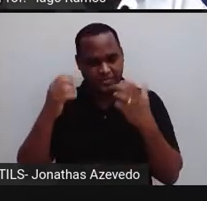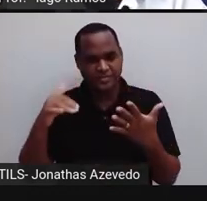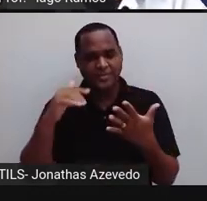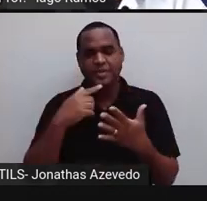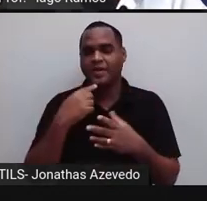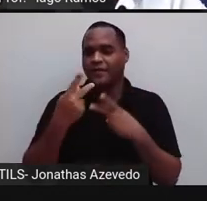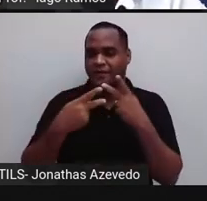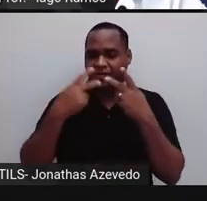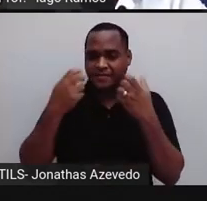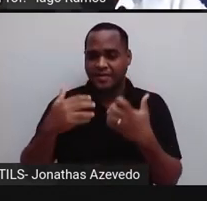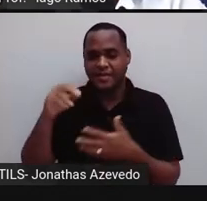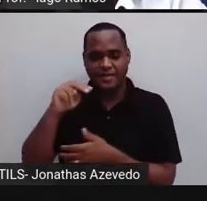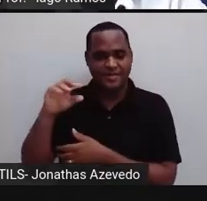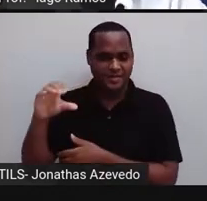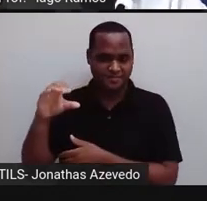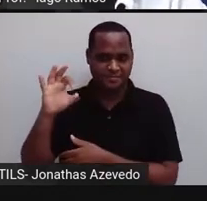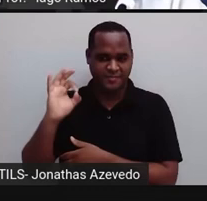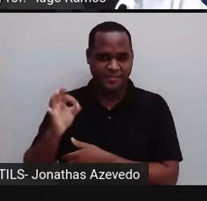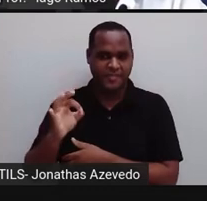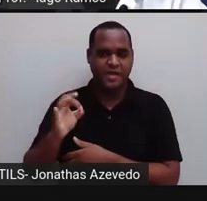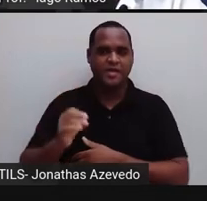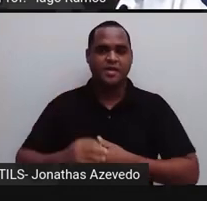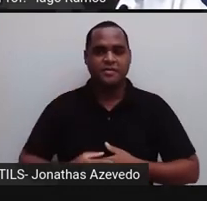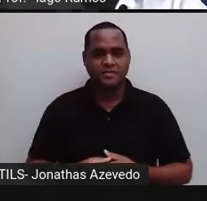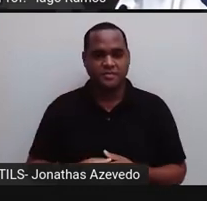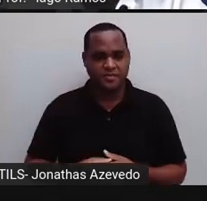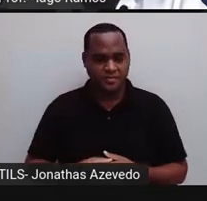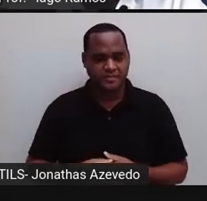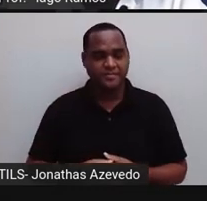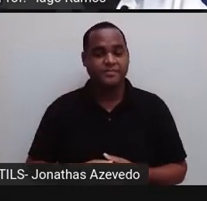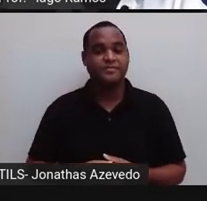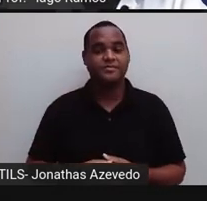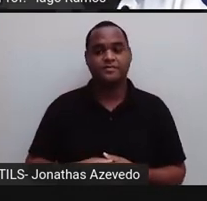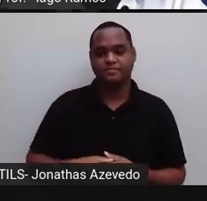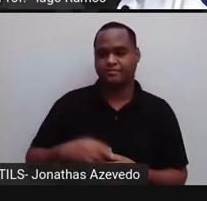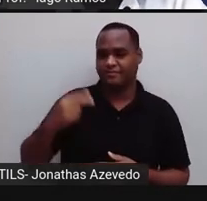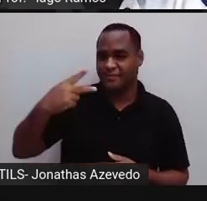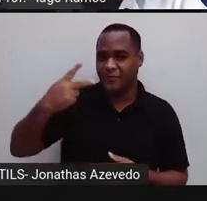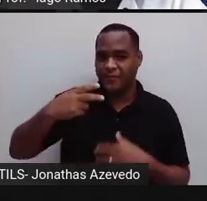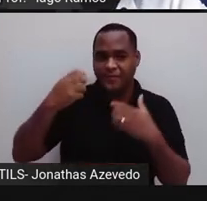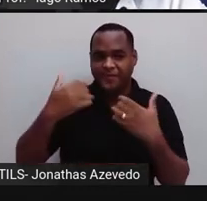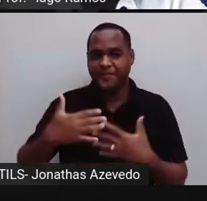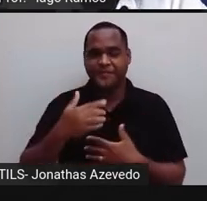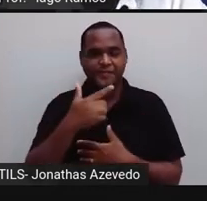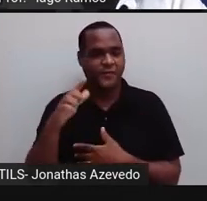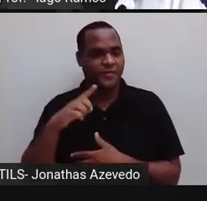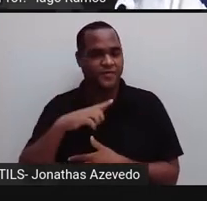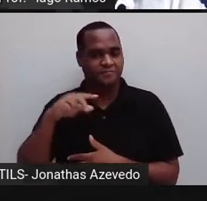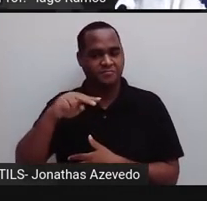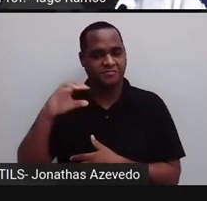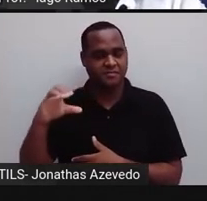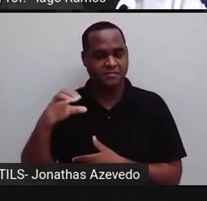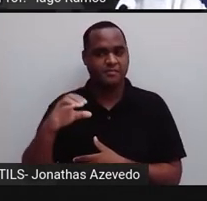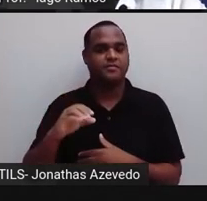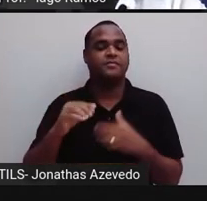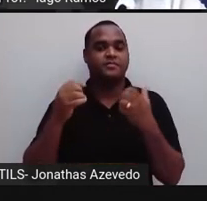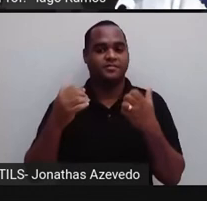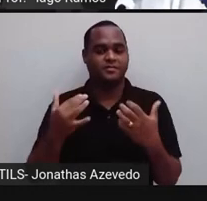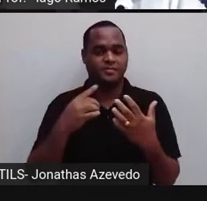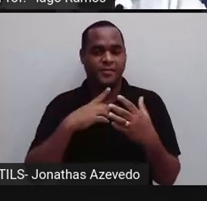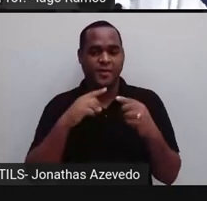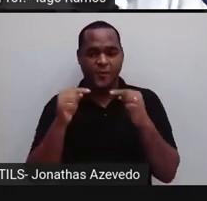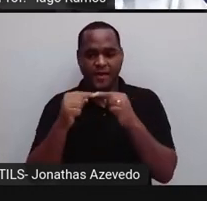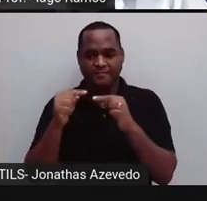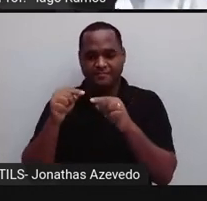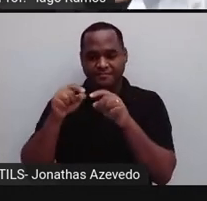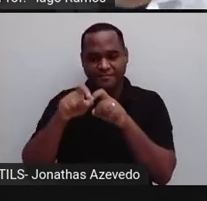de notação científica, tá bom? Vou te trazer aqui o segundo caso de notação científica, mais uma vez navegando pela